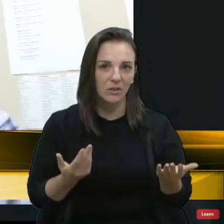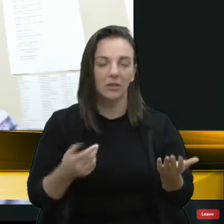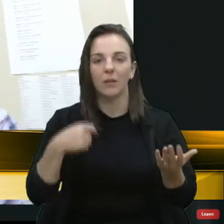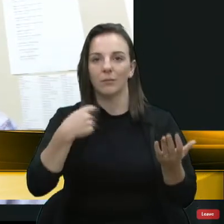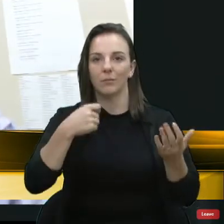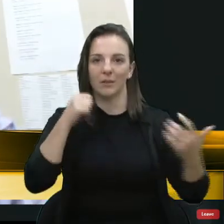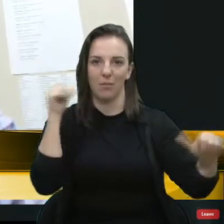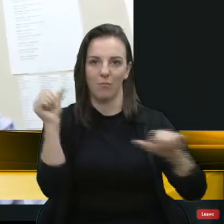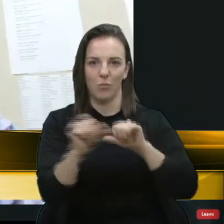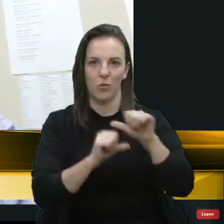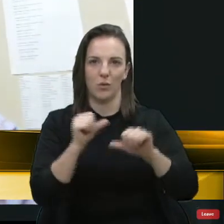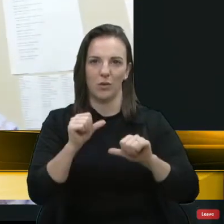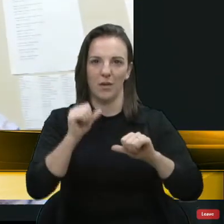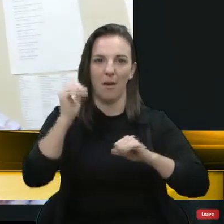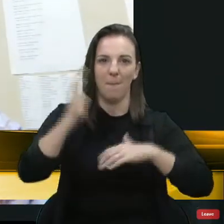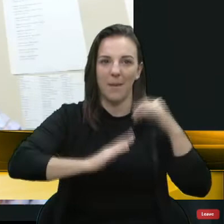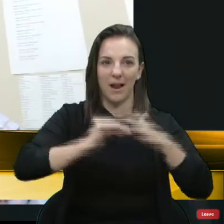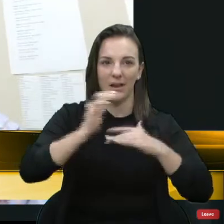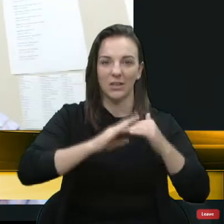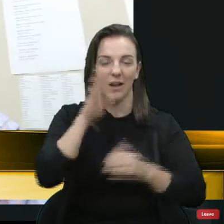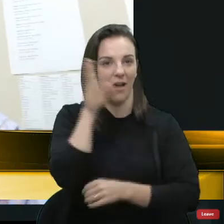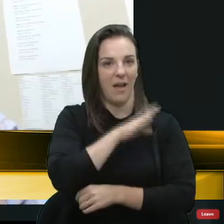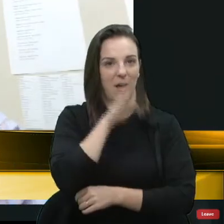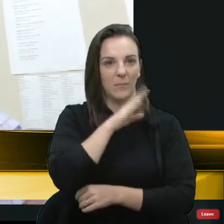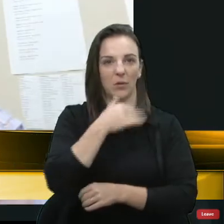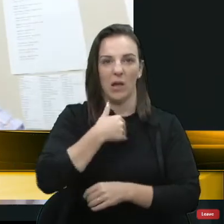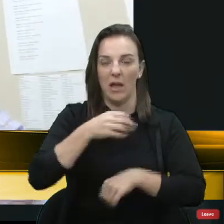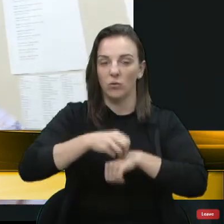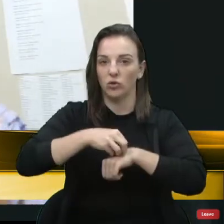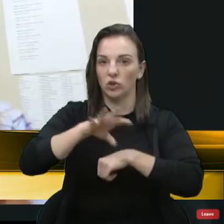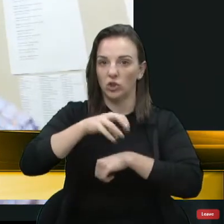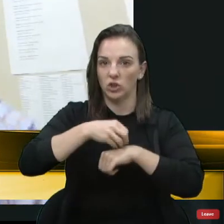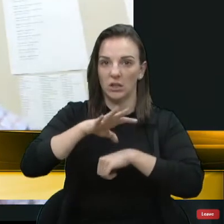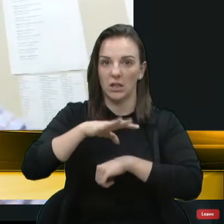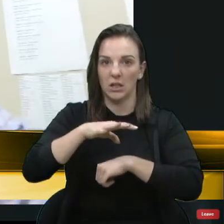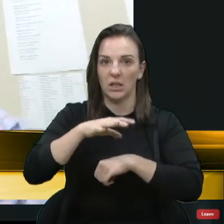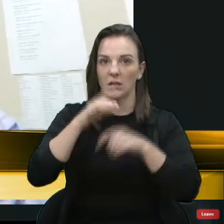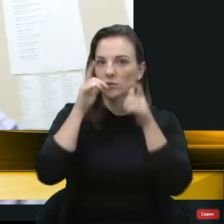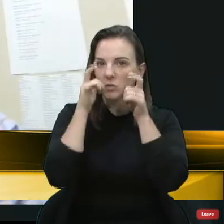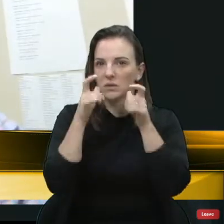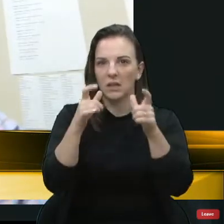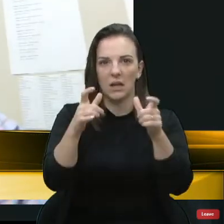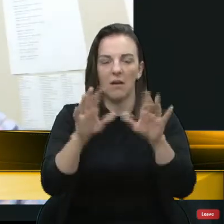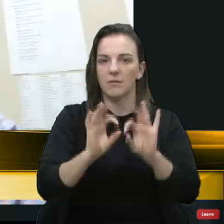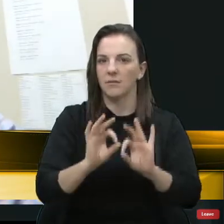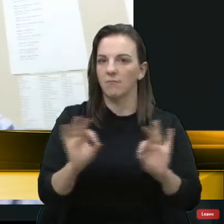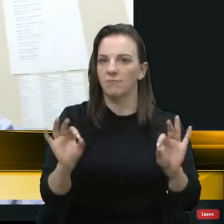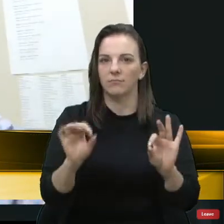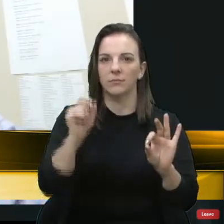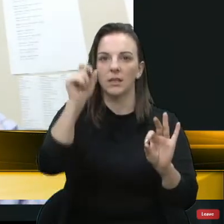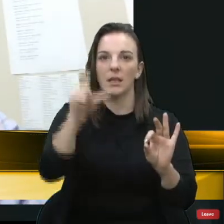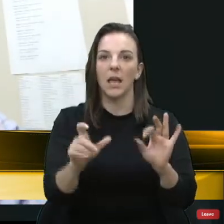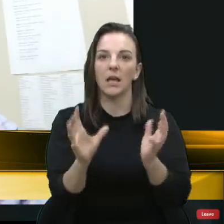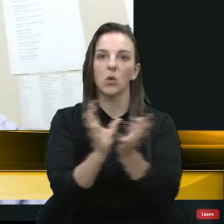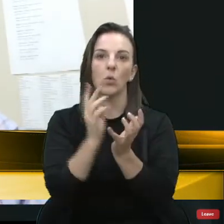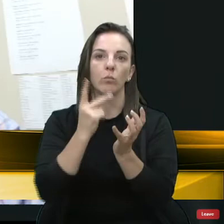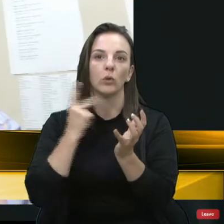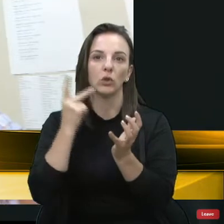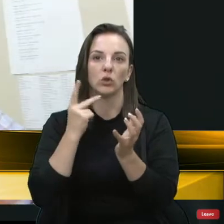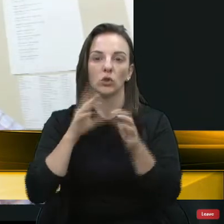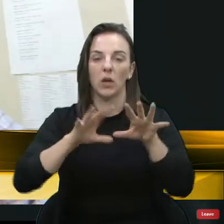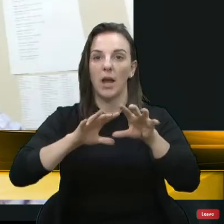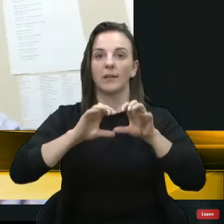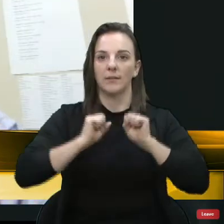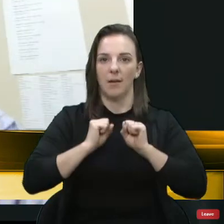ter atitude rápida. Eu sugiro aqui, independente da posição, nós vamos receber críticas, com certeza, mas alguma